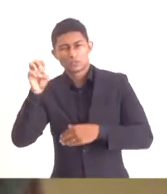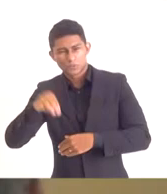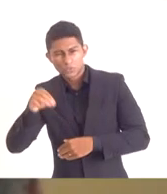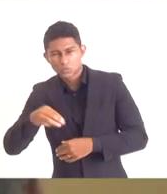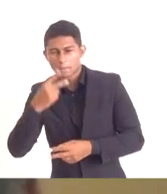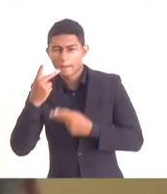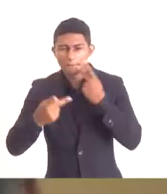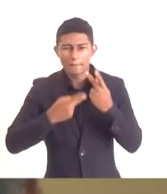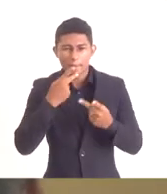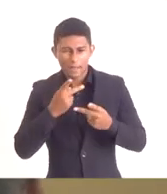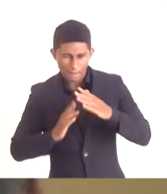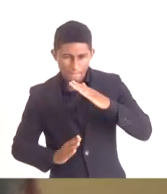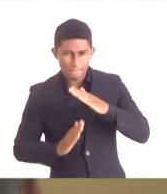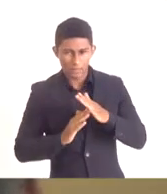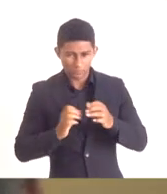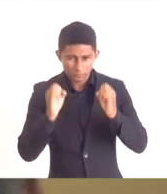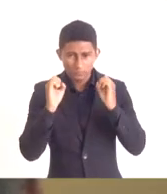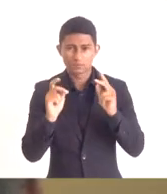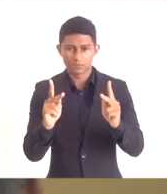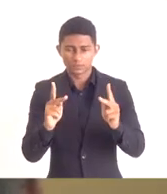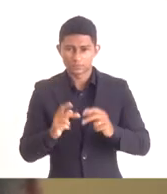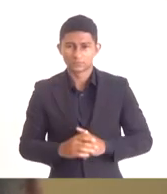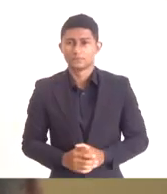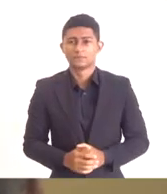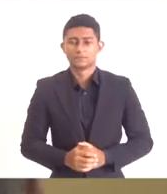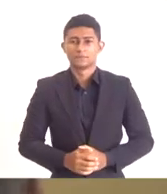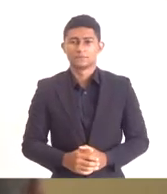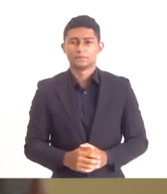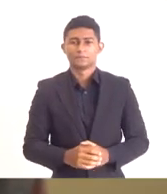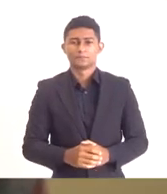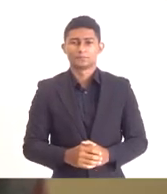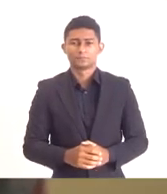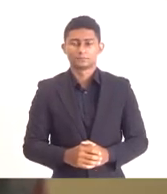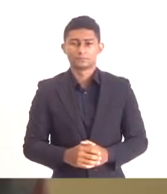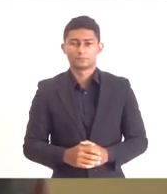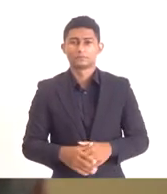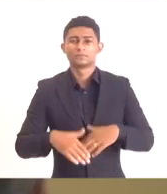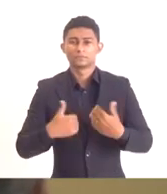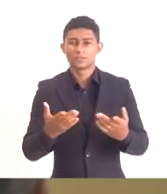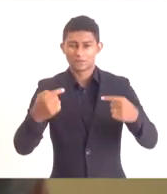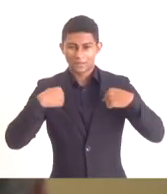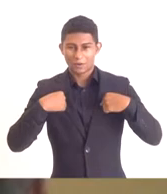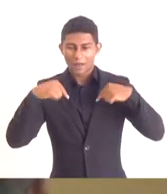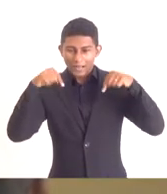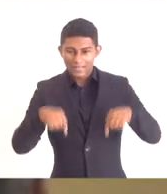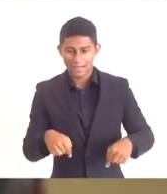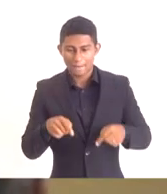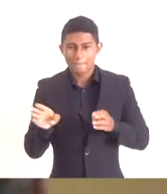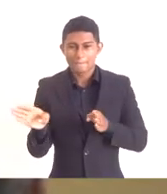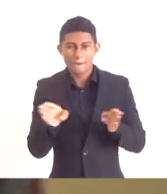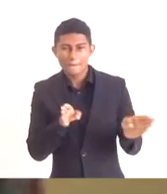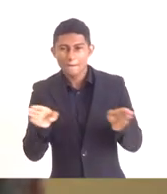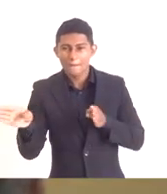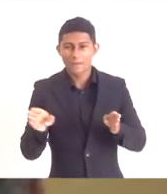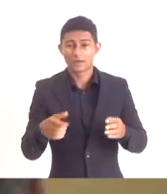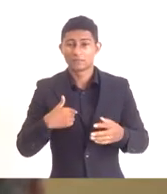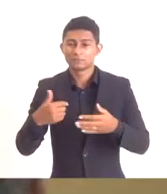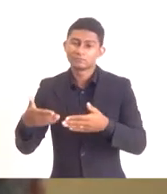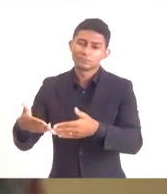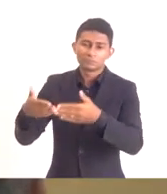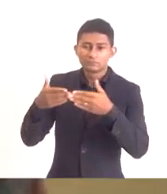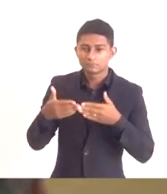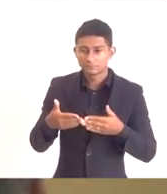bom? Então, vou fazer aqui de mestre de cerimônia e vou pedir